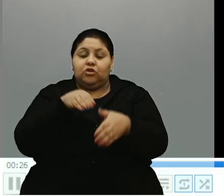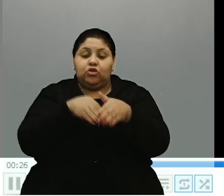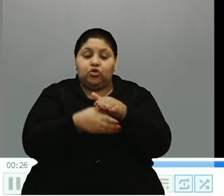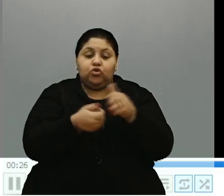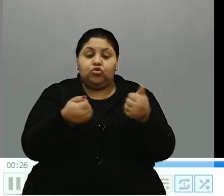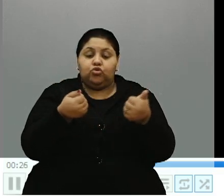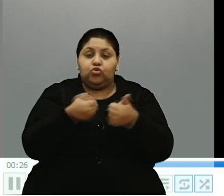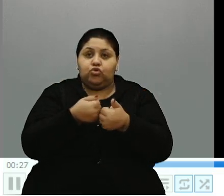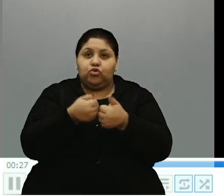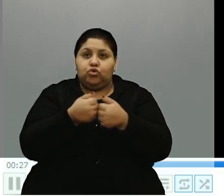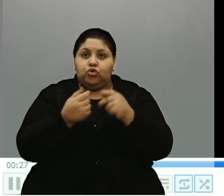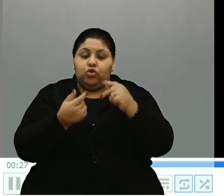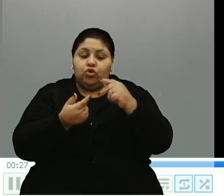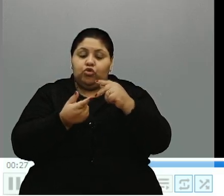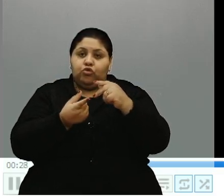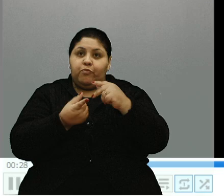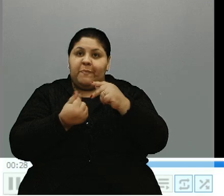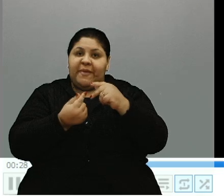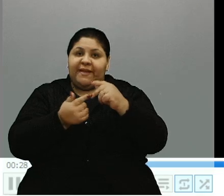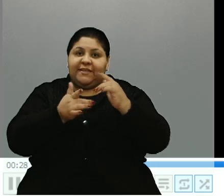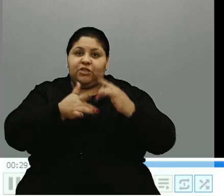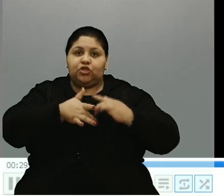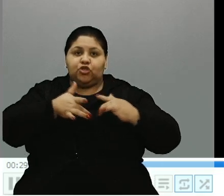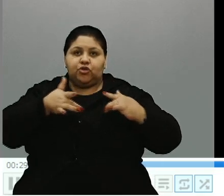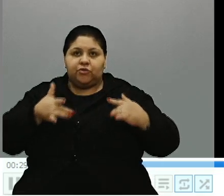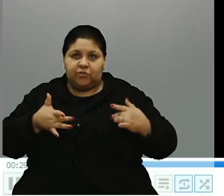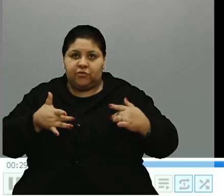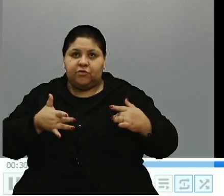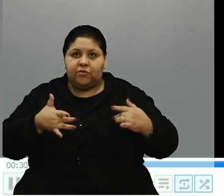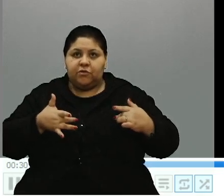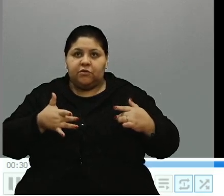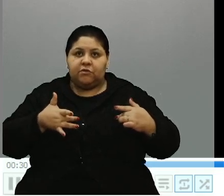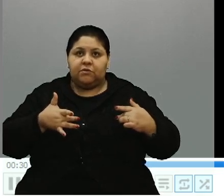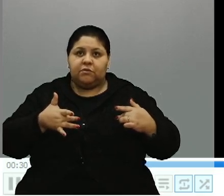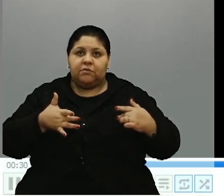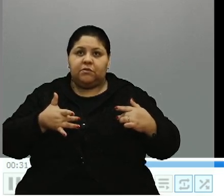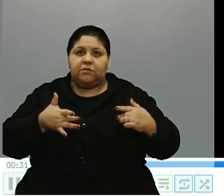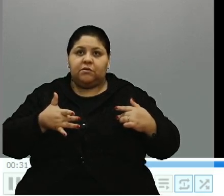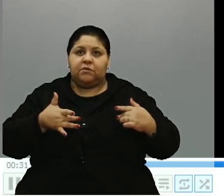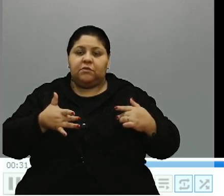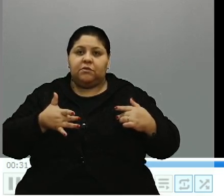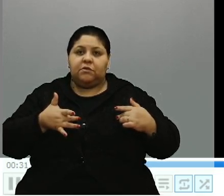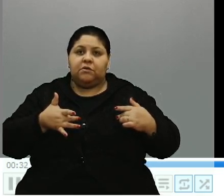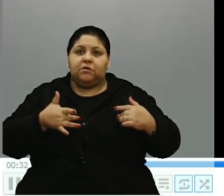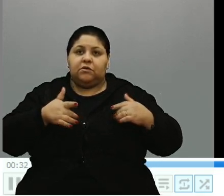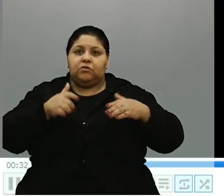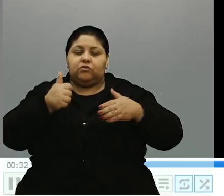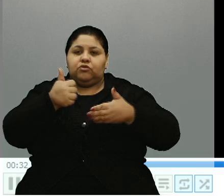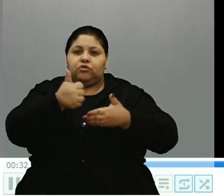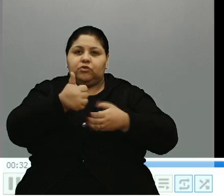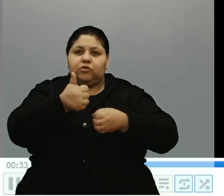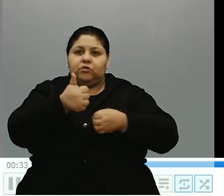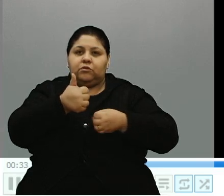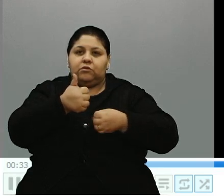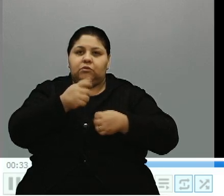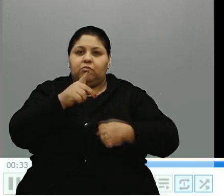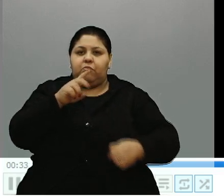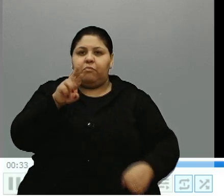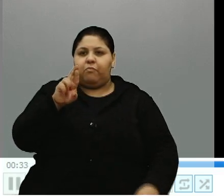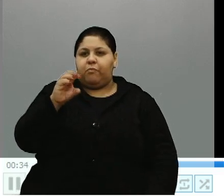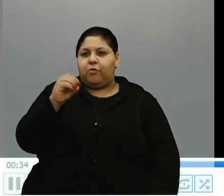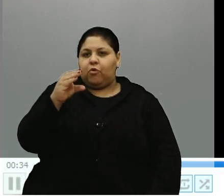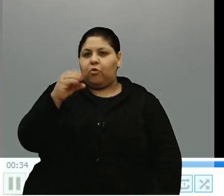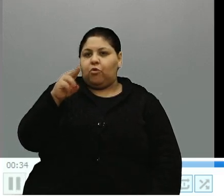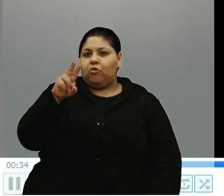de um PIX Solidário, lá dos procuradores do nosso município. Aqui um banco